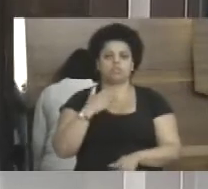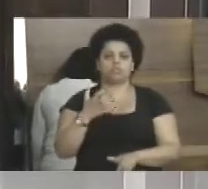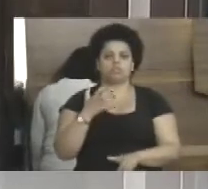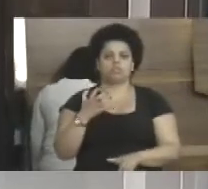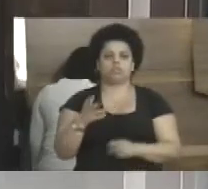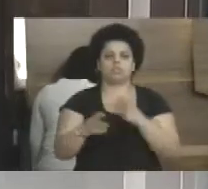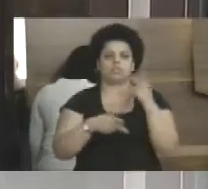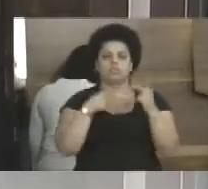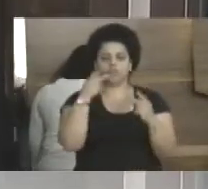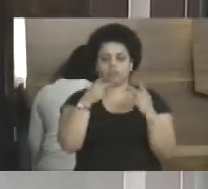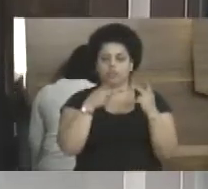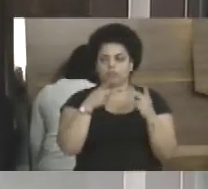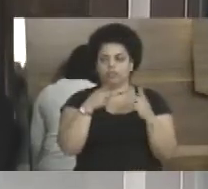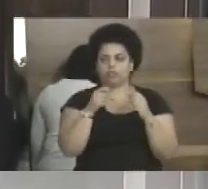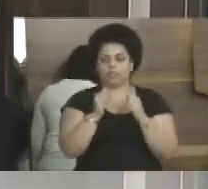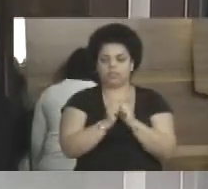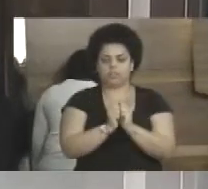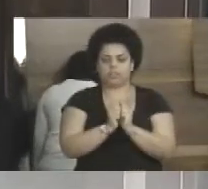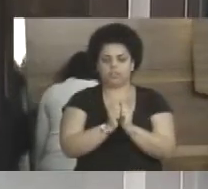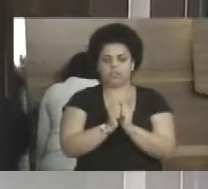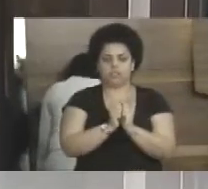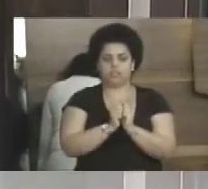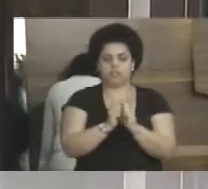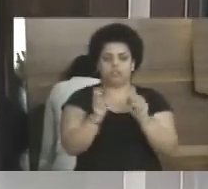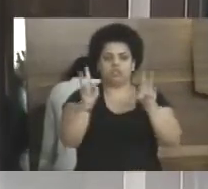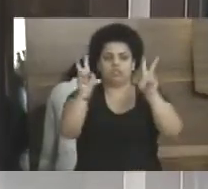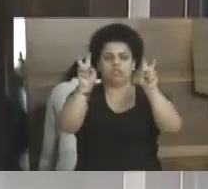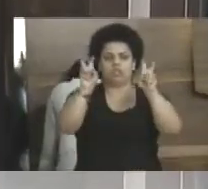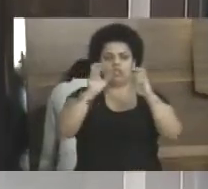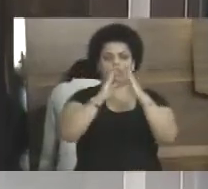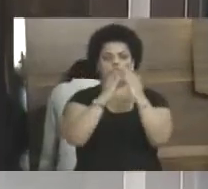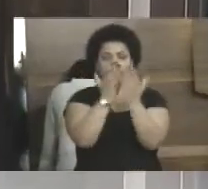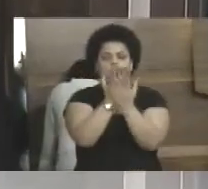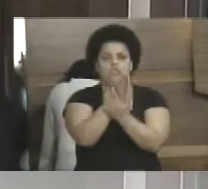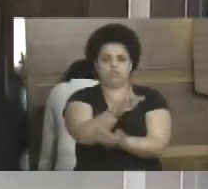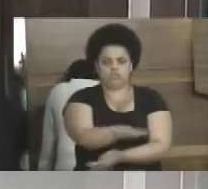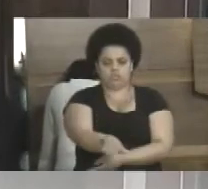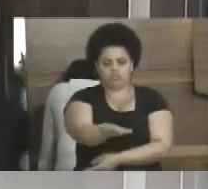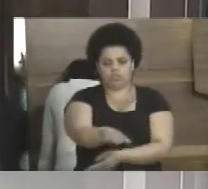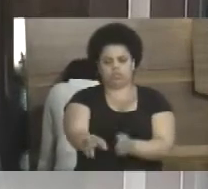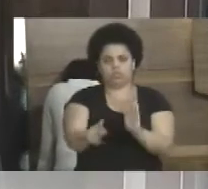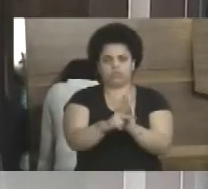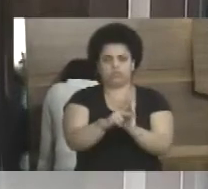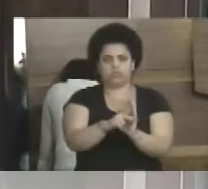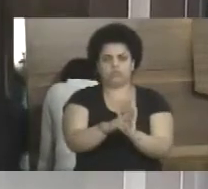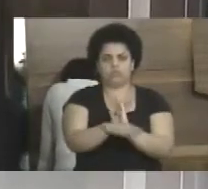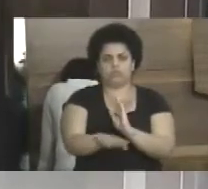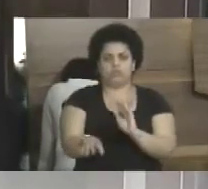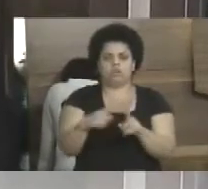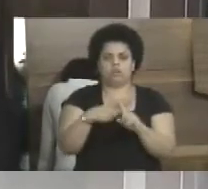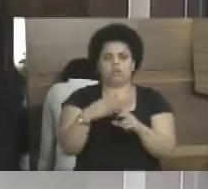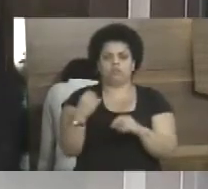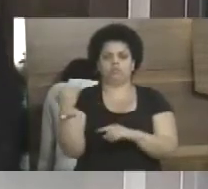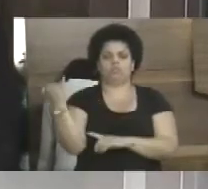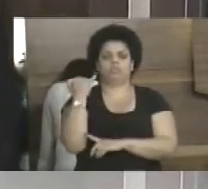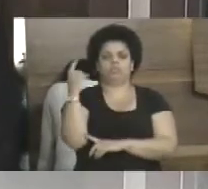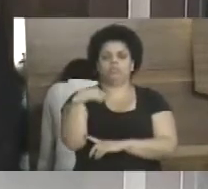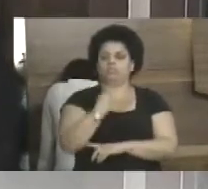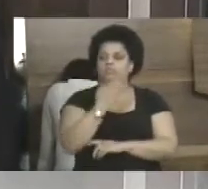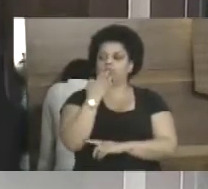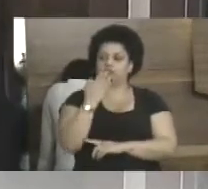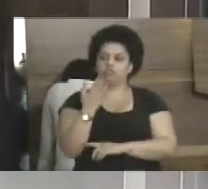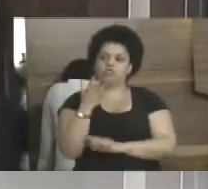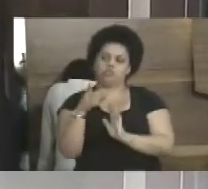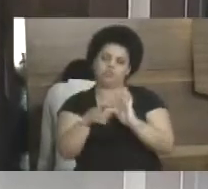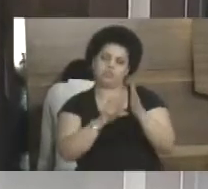eu queria só falar aqui sobre a questão das creches, porque é muito importante nós pedirmos aqui, como eu já